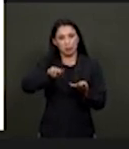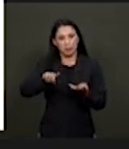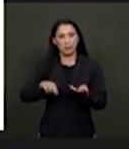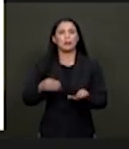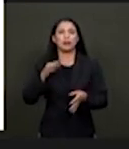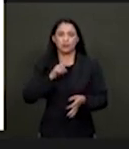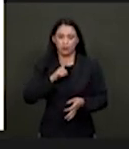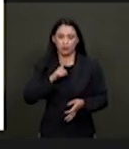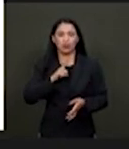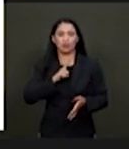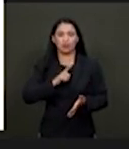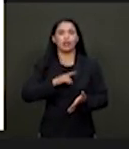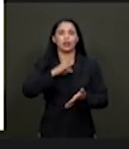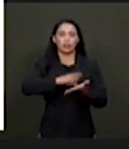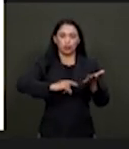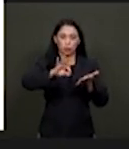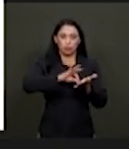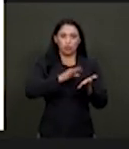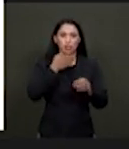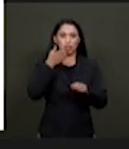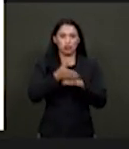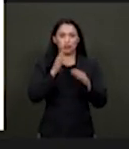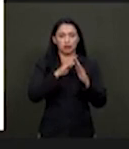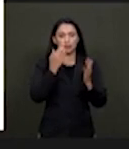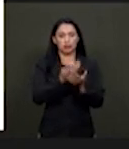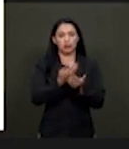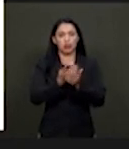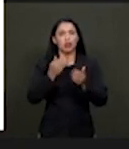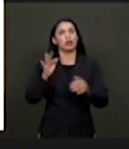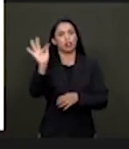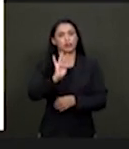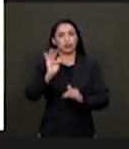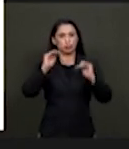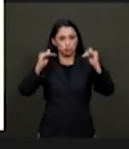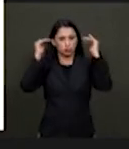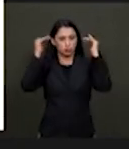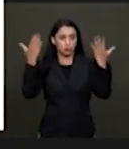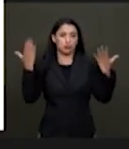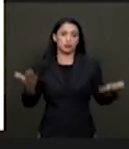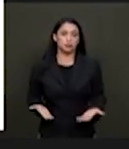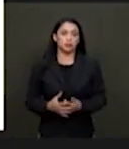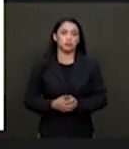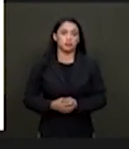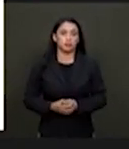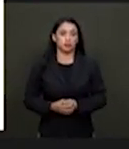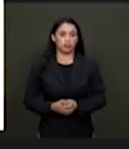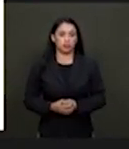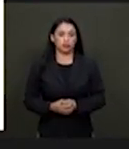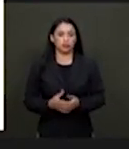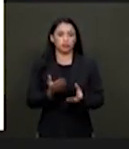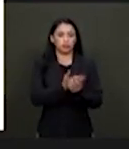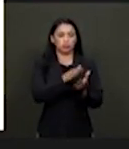superior. Bom, o slide sobre quinto tópico, processo de